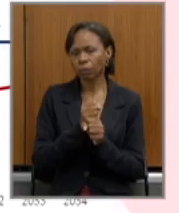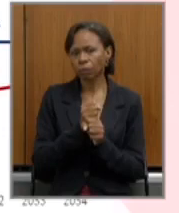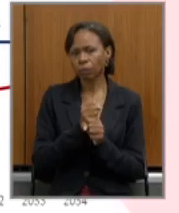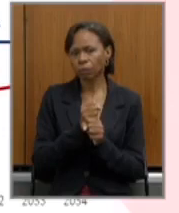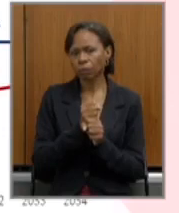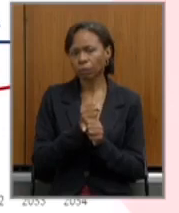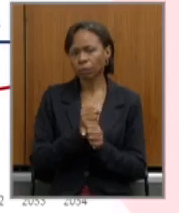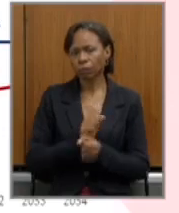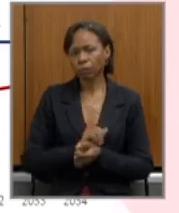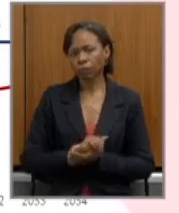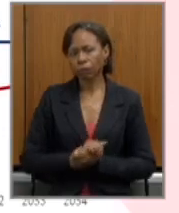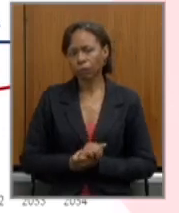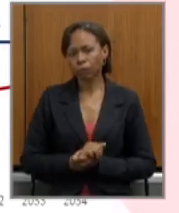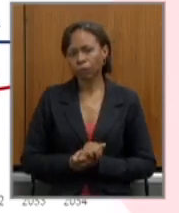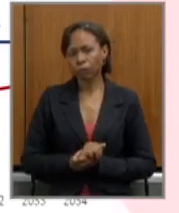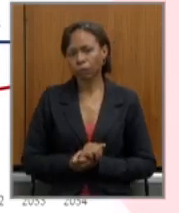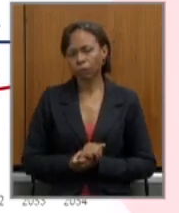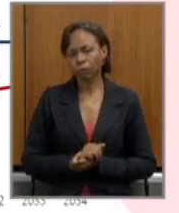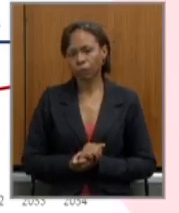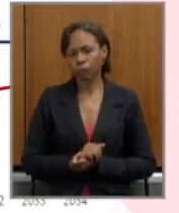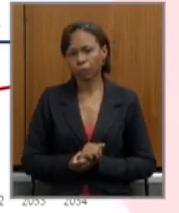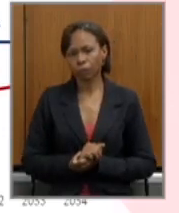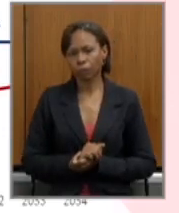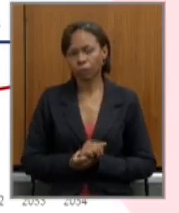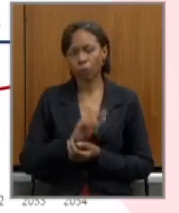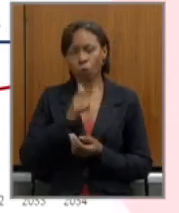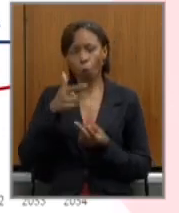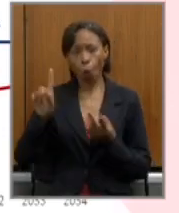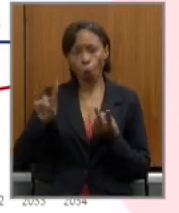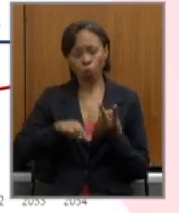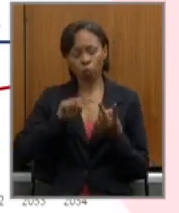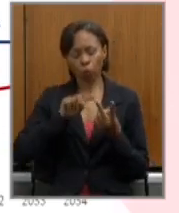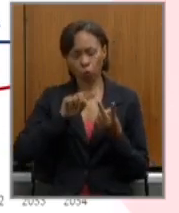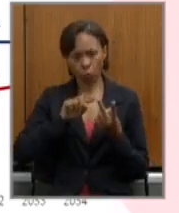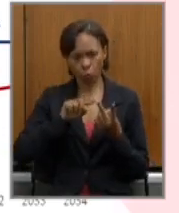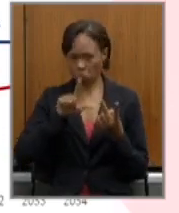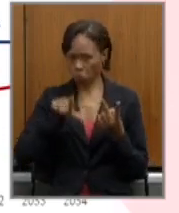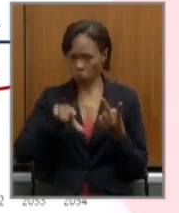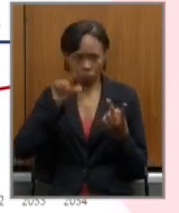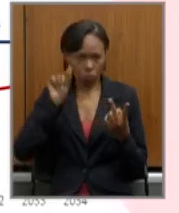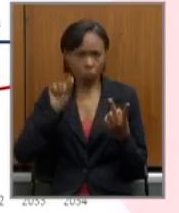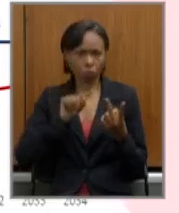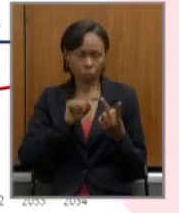e uma segunda opção que